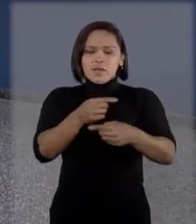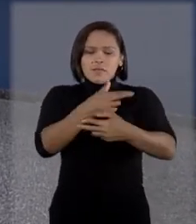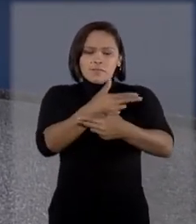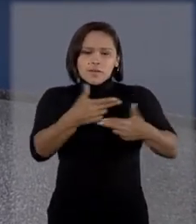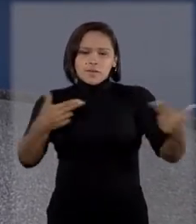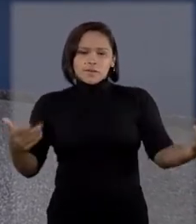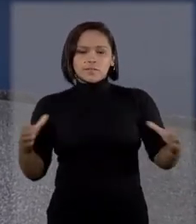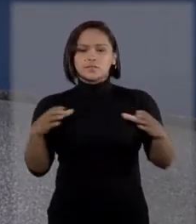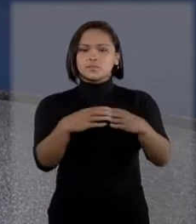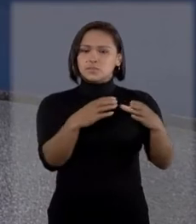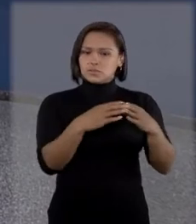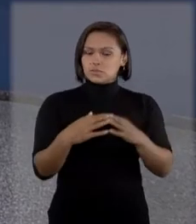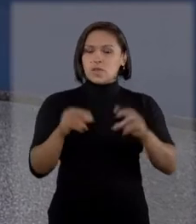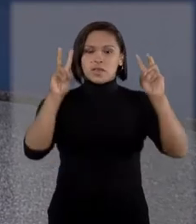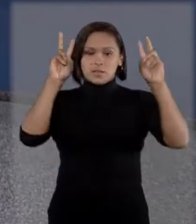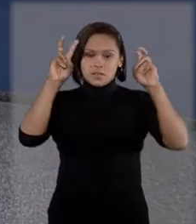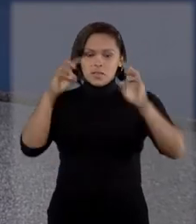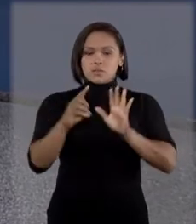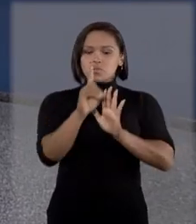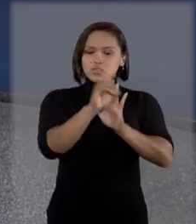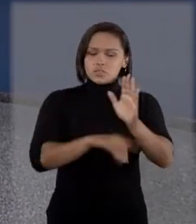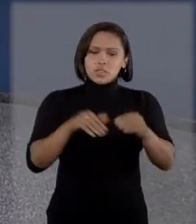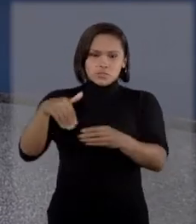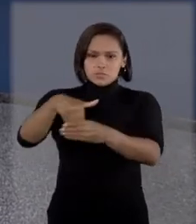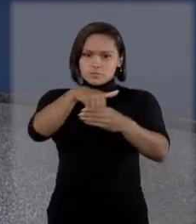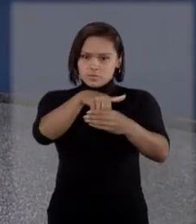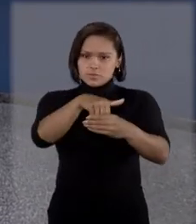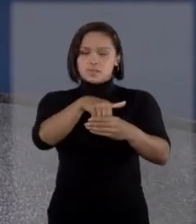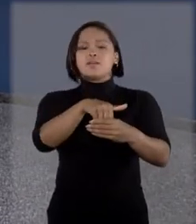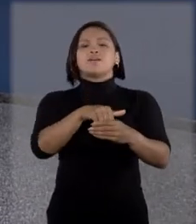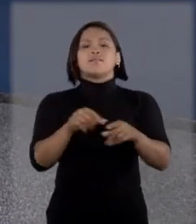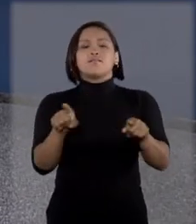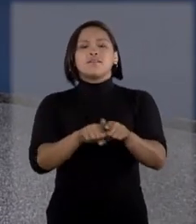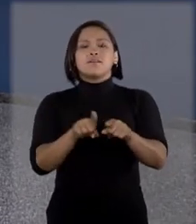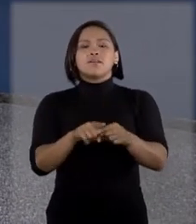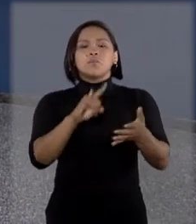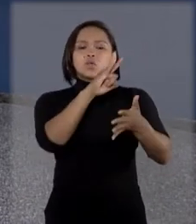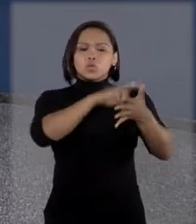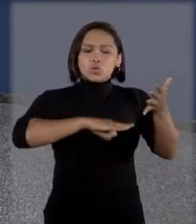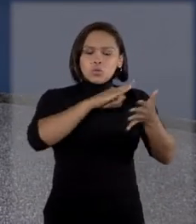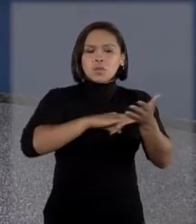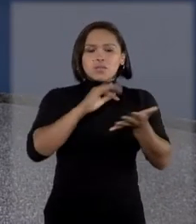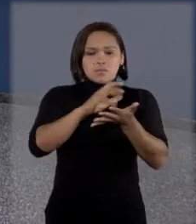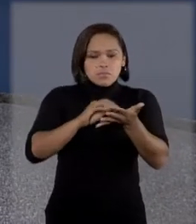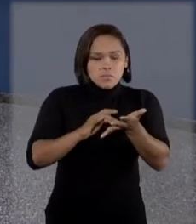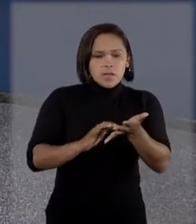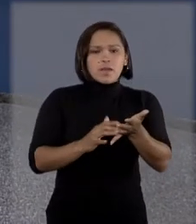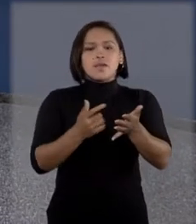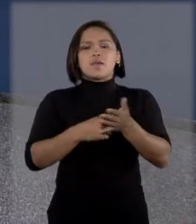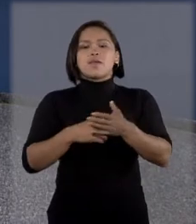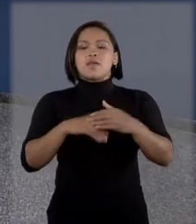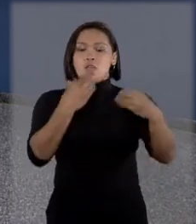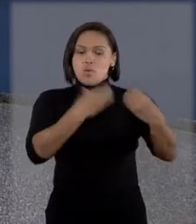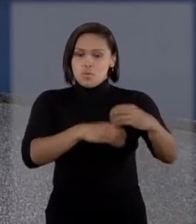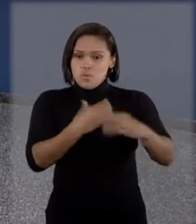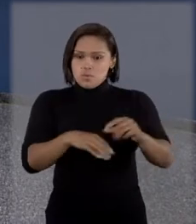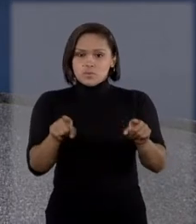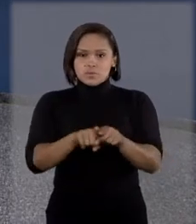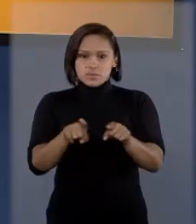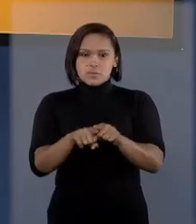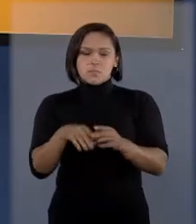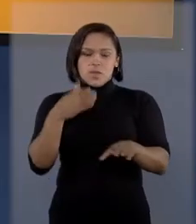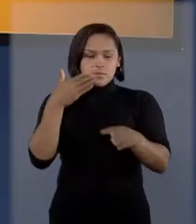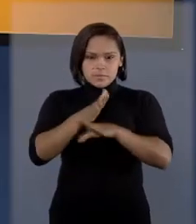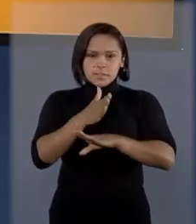diferentes assuntos, como direito de votar, disponibilidade de documentos em braile, vagas em concursos públicos.